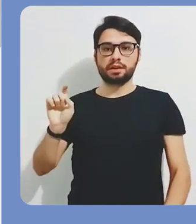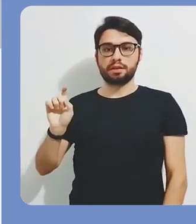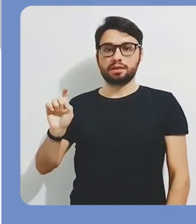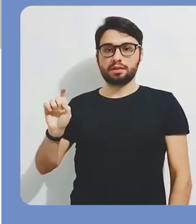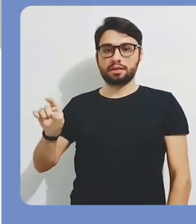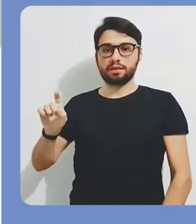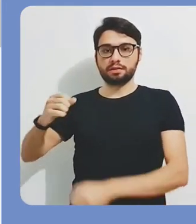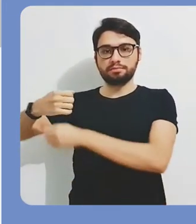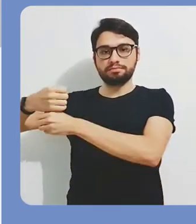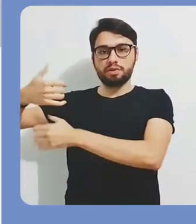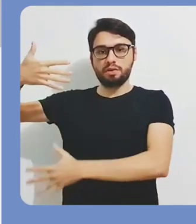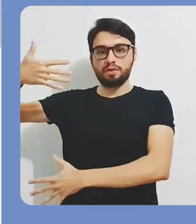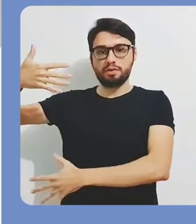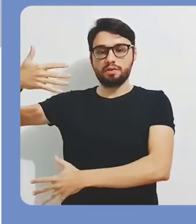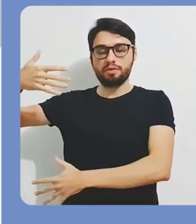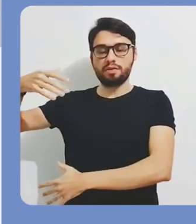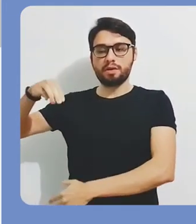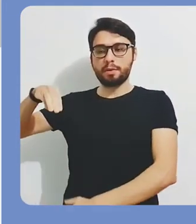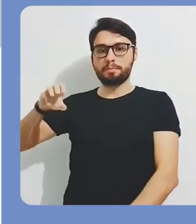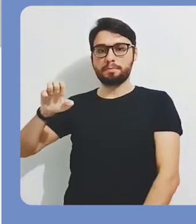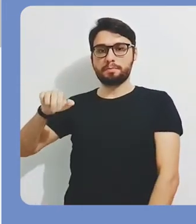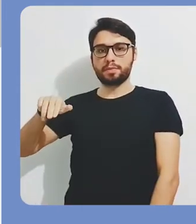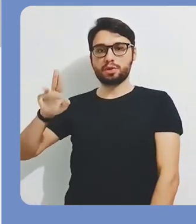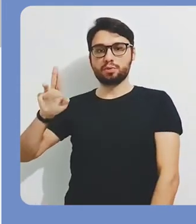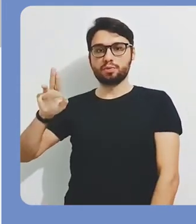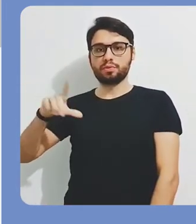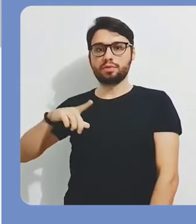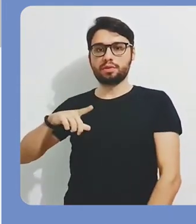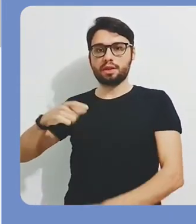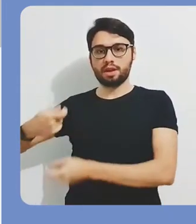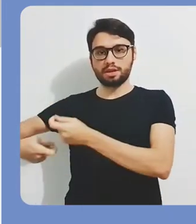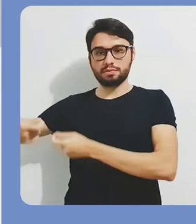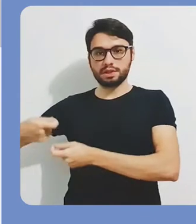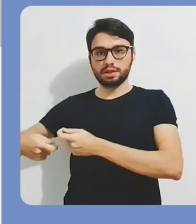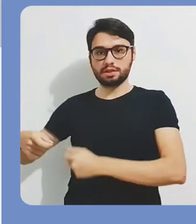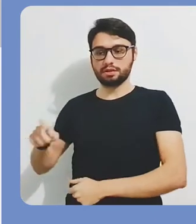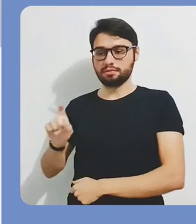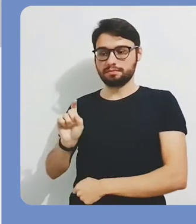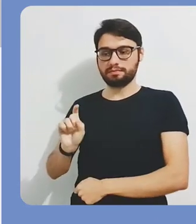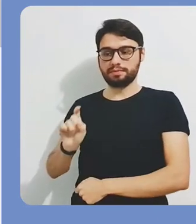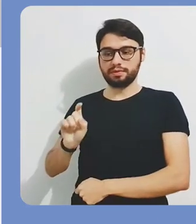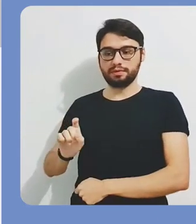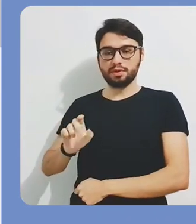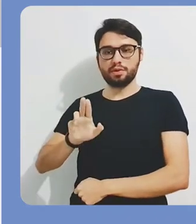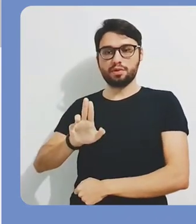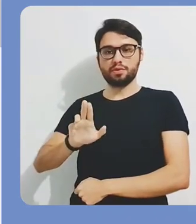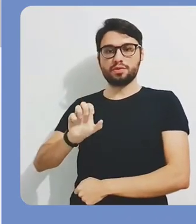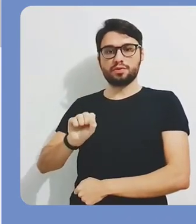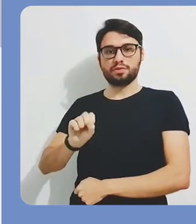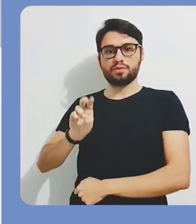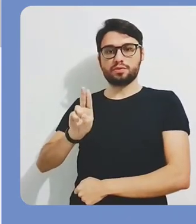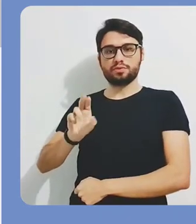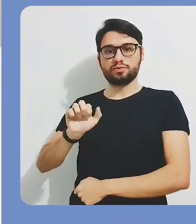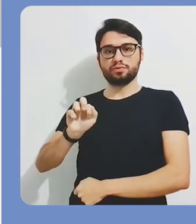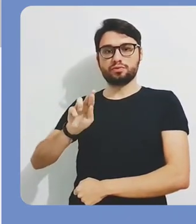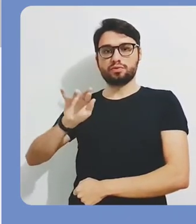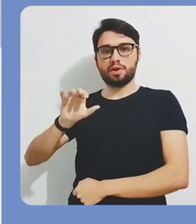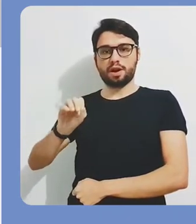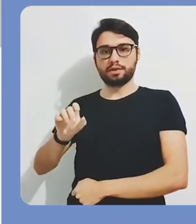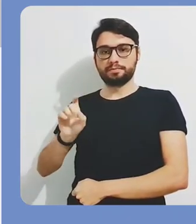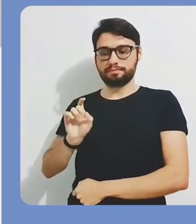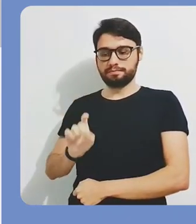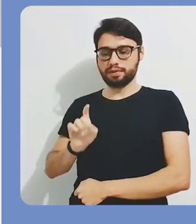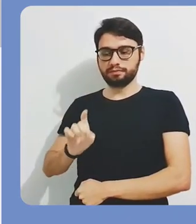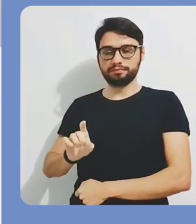Uma vez dentro do ambiente do curso, você deve clicar aqui nas opções do menu lateral esquerdo em Administração,